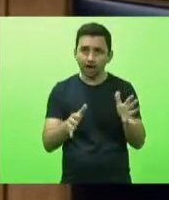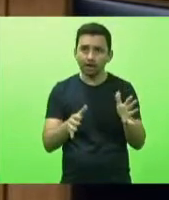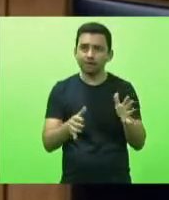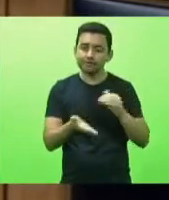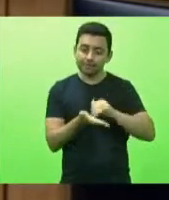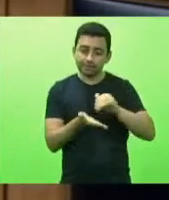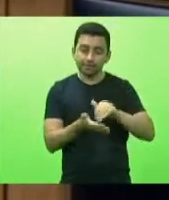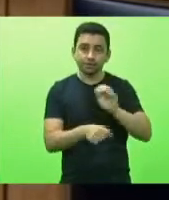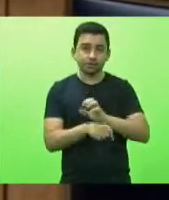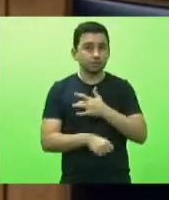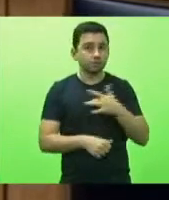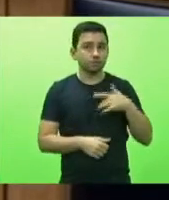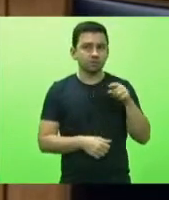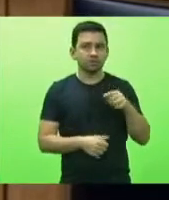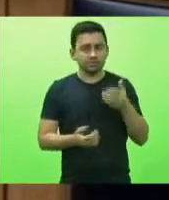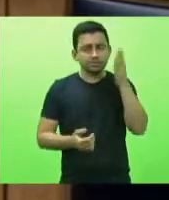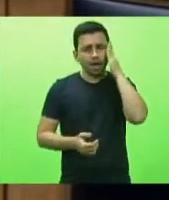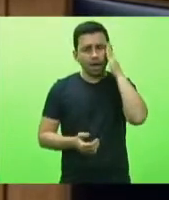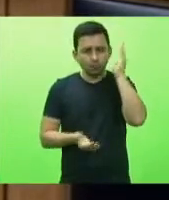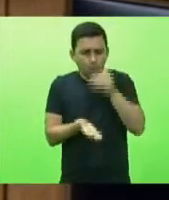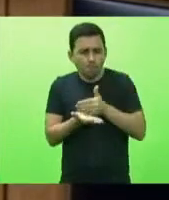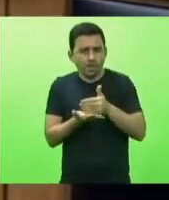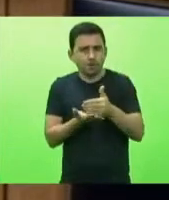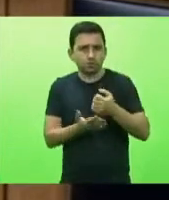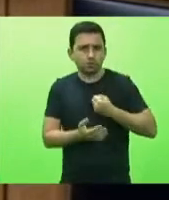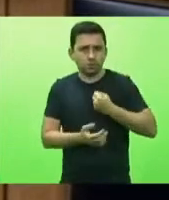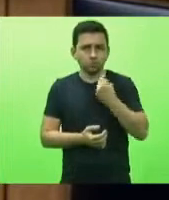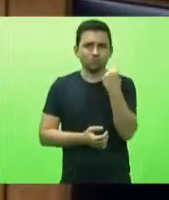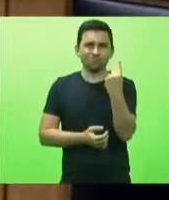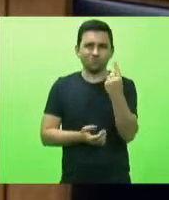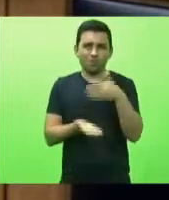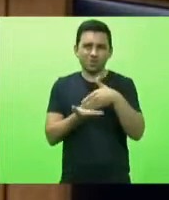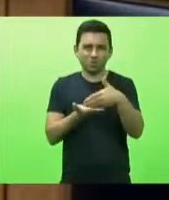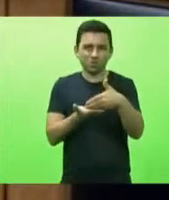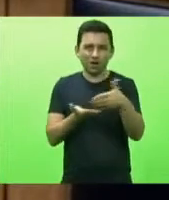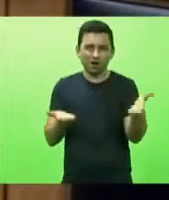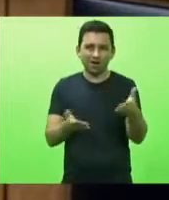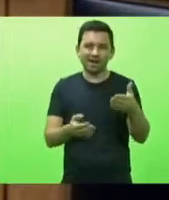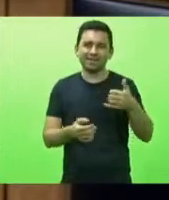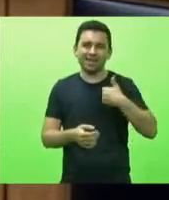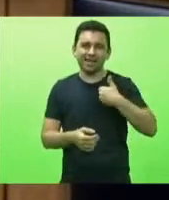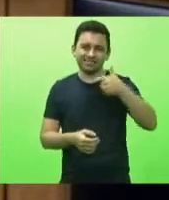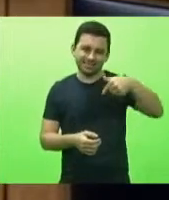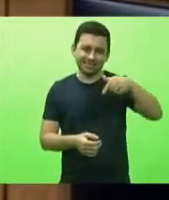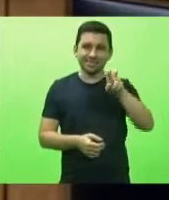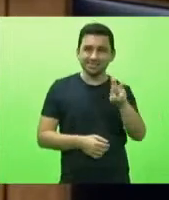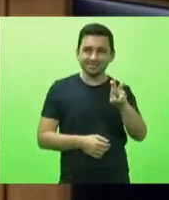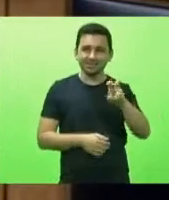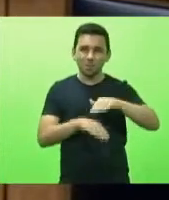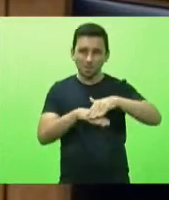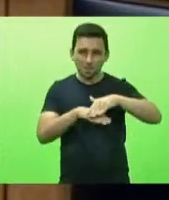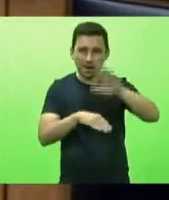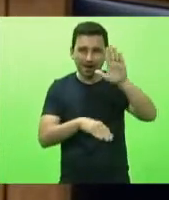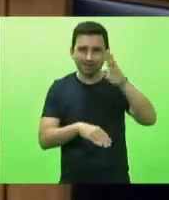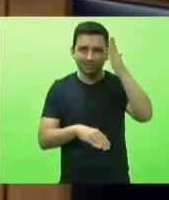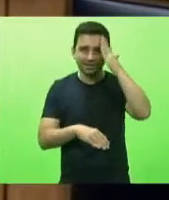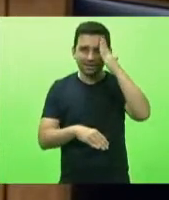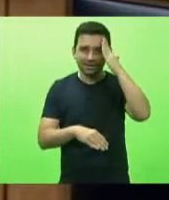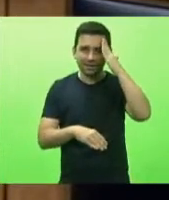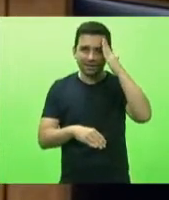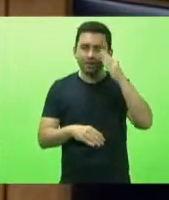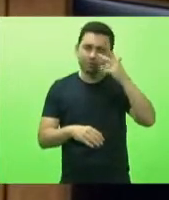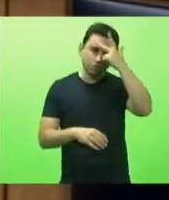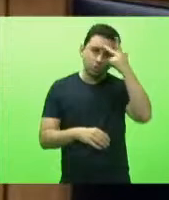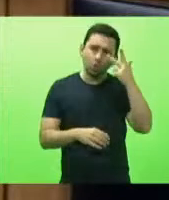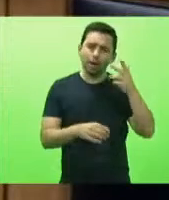Saúde a gente sabe que a gente está na fase 1 com pessoas acima de 75 anos aqueles com acima de 70 que moram em instituições